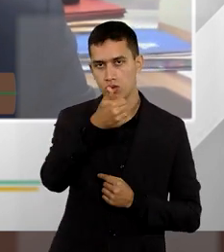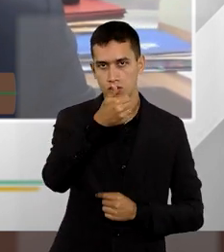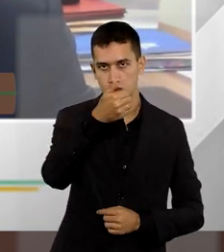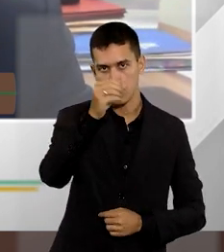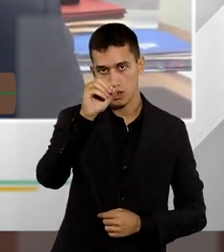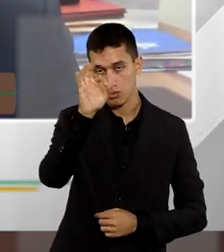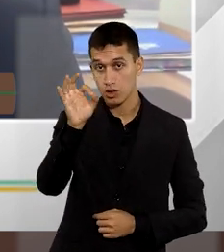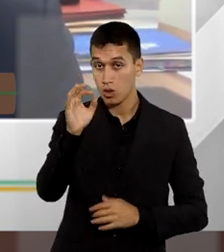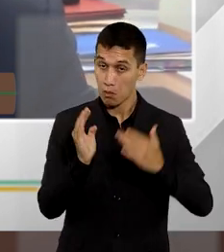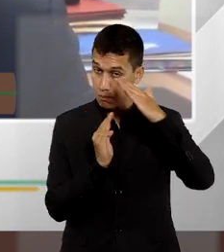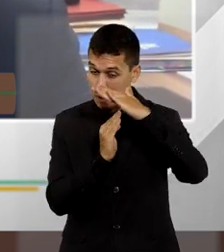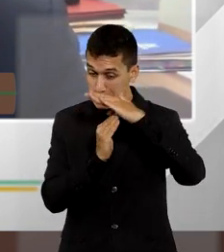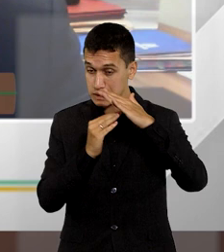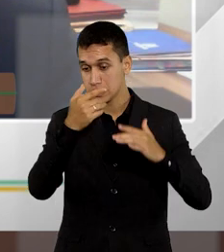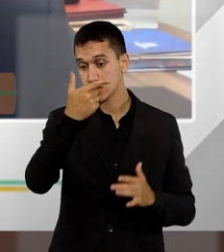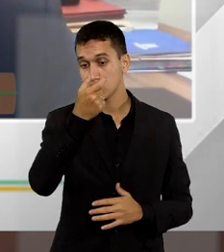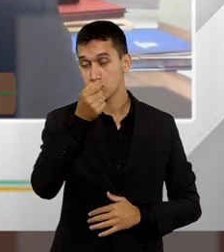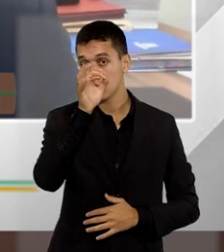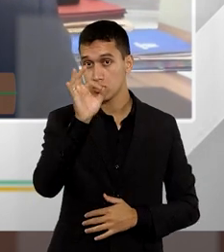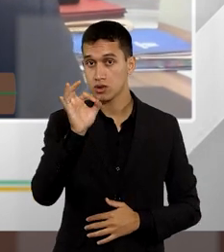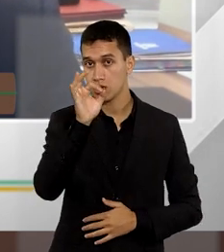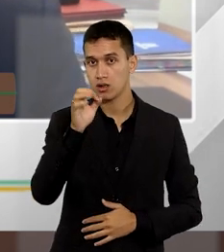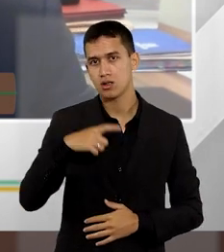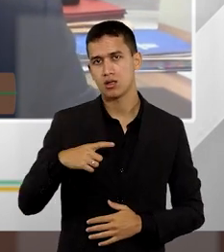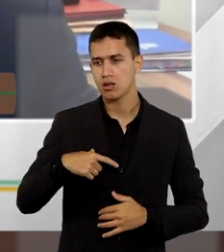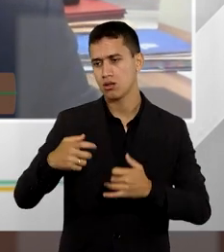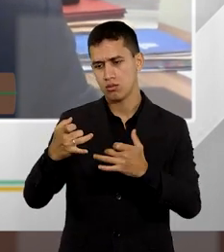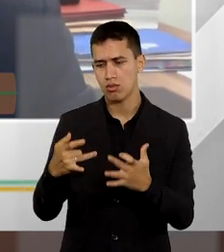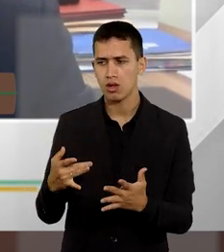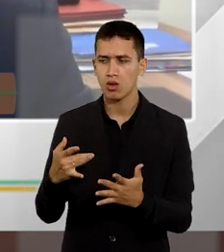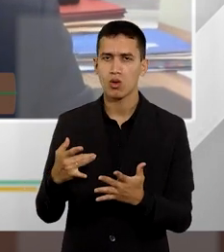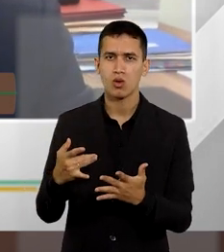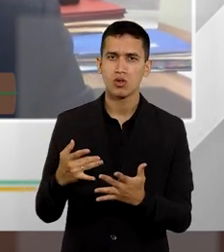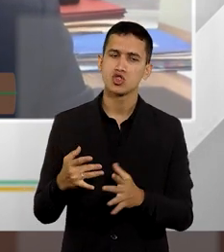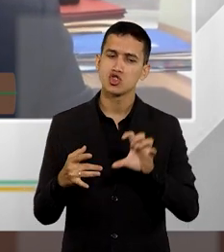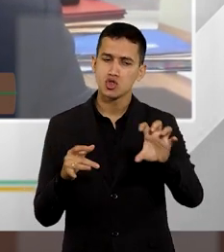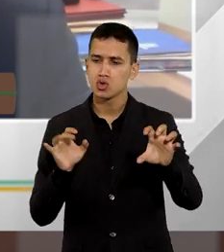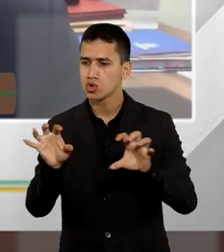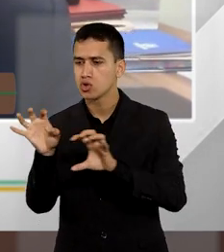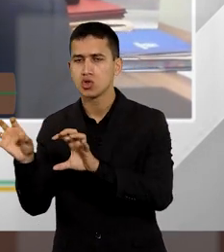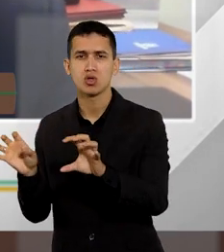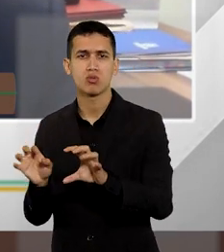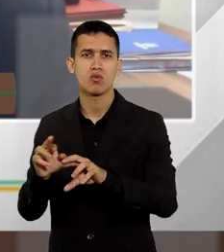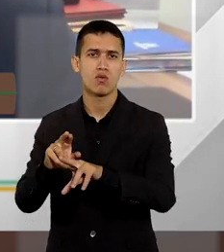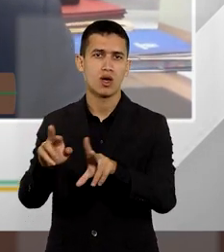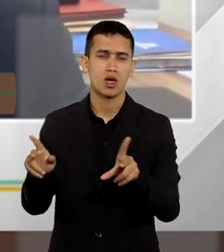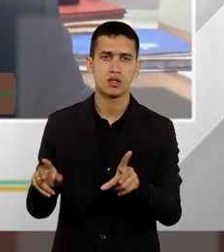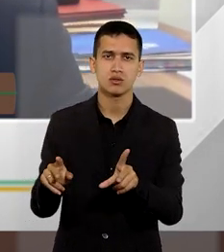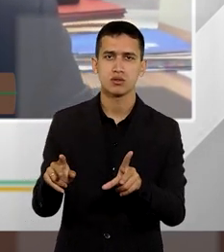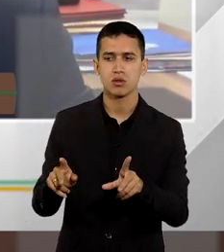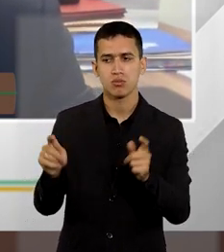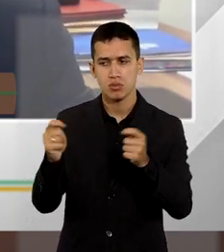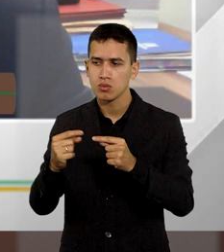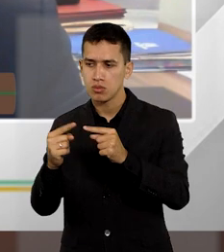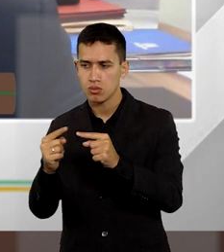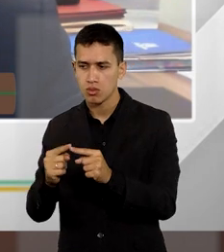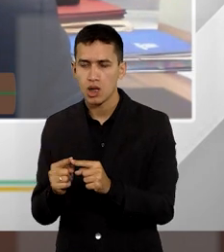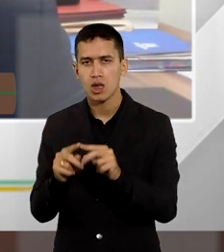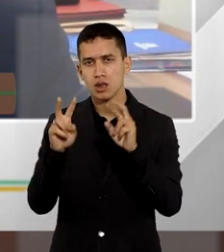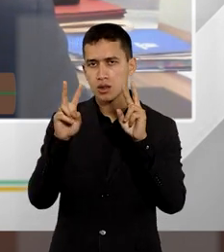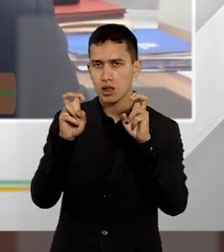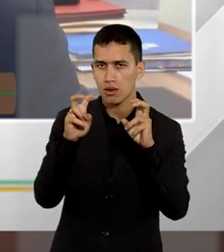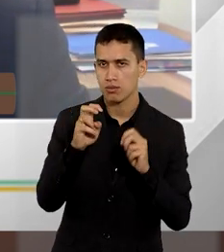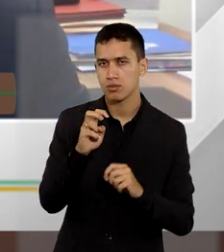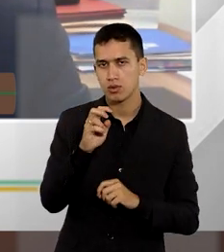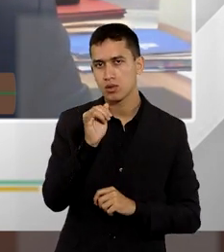no máximo 20%, e traz os patamares, quais são as questões que devem nortear esse arbitramento,